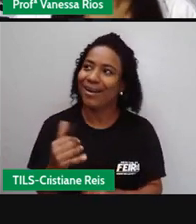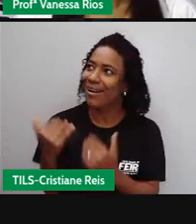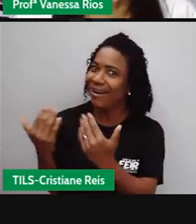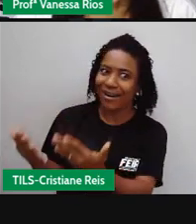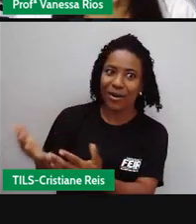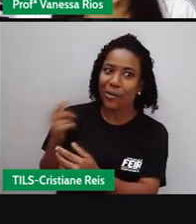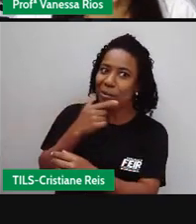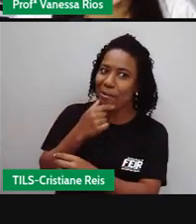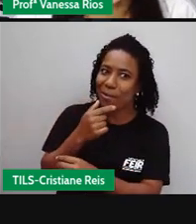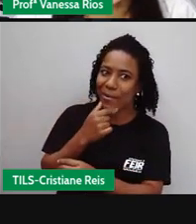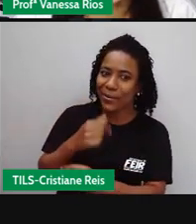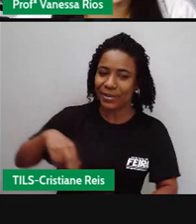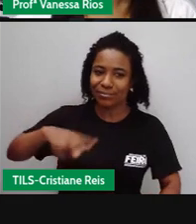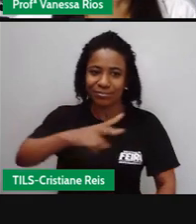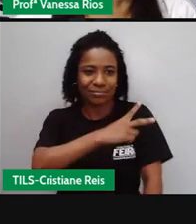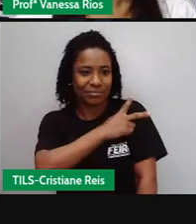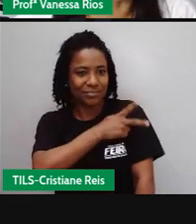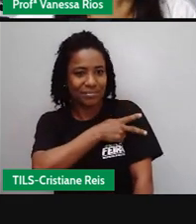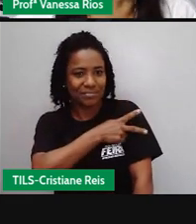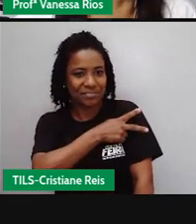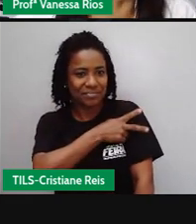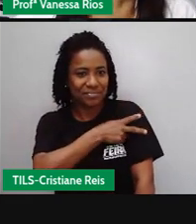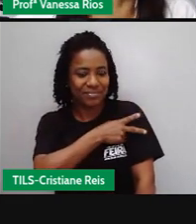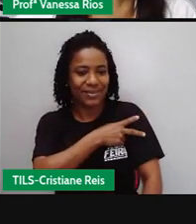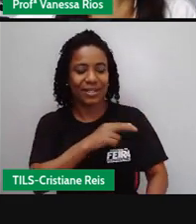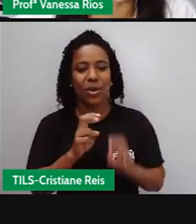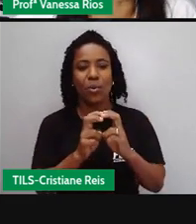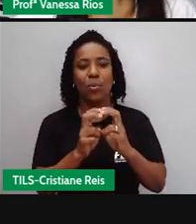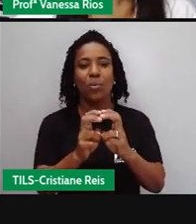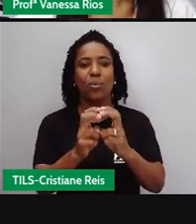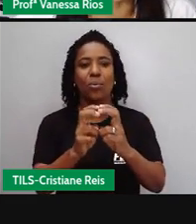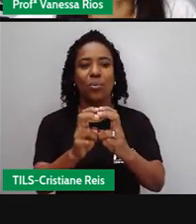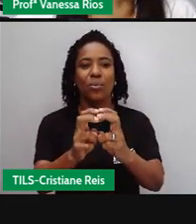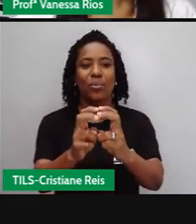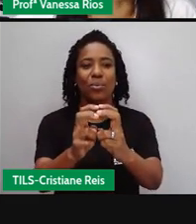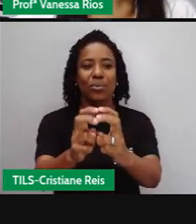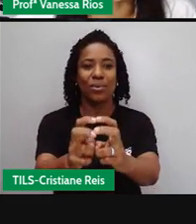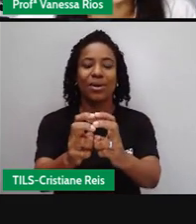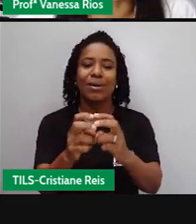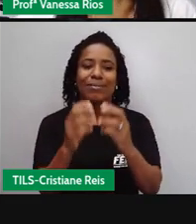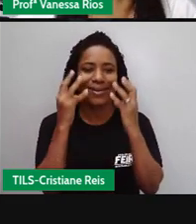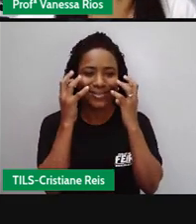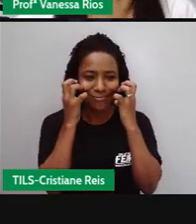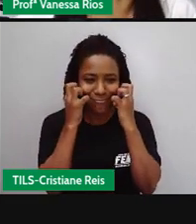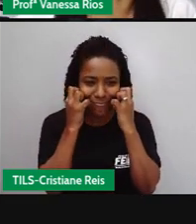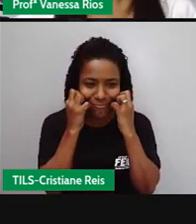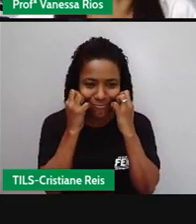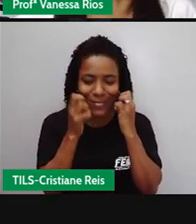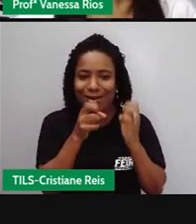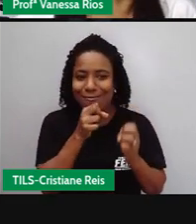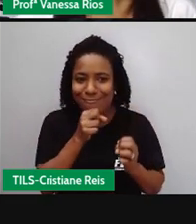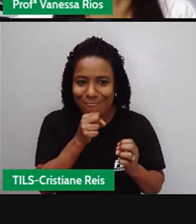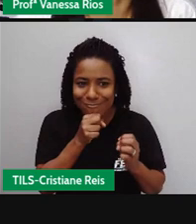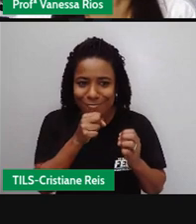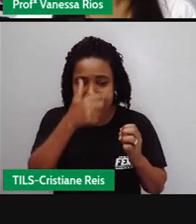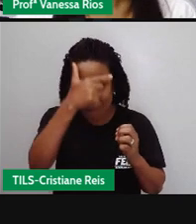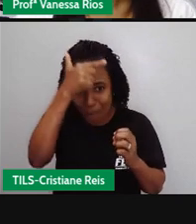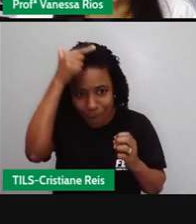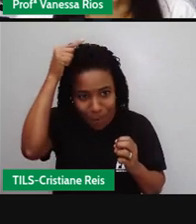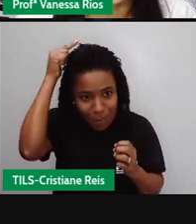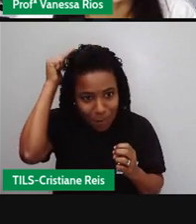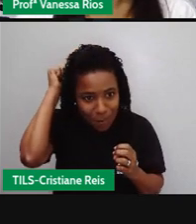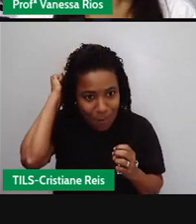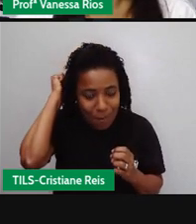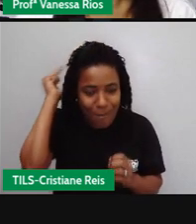fora a careca os bigodes brancos as rugas e o corpo encurvado pela idade não